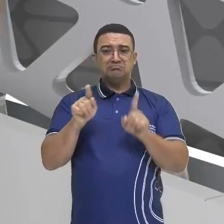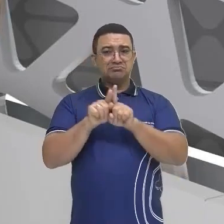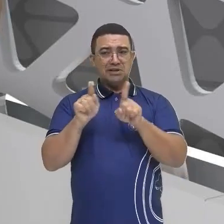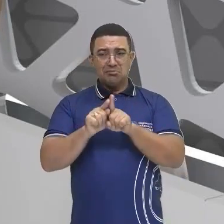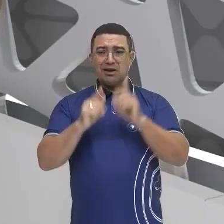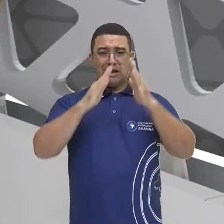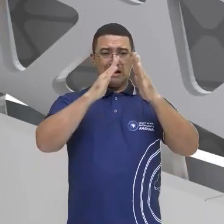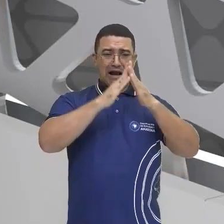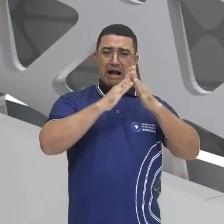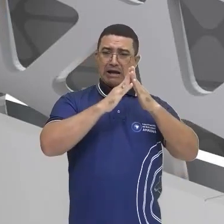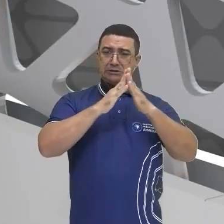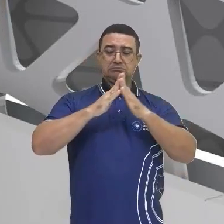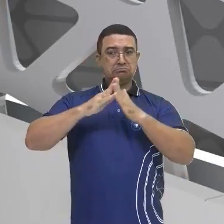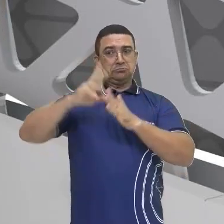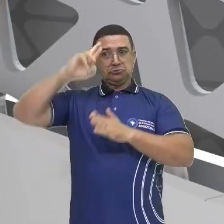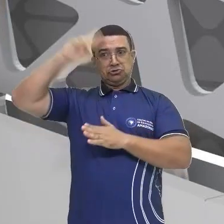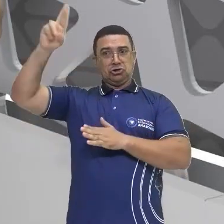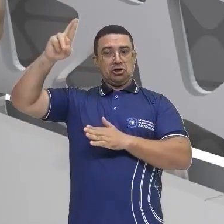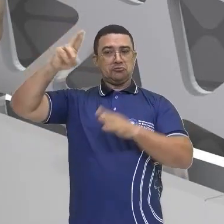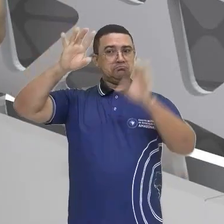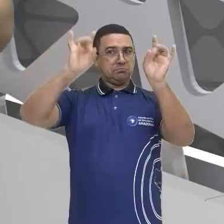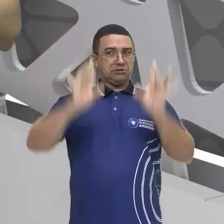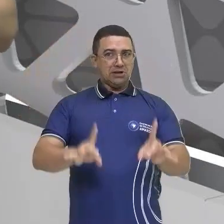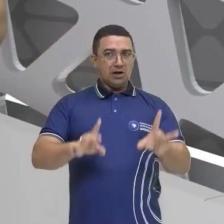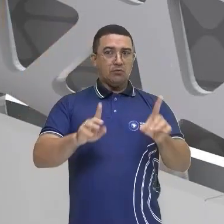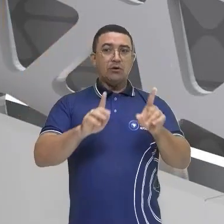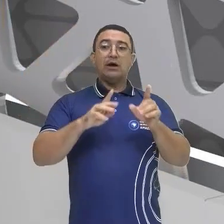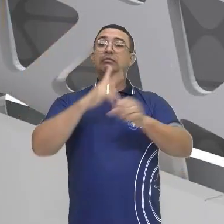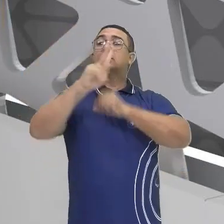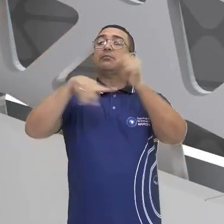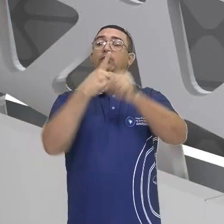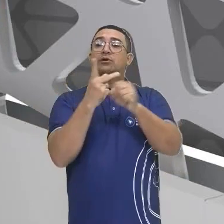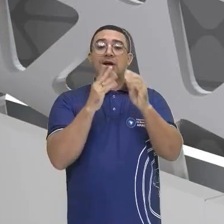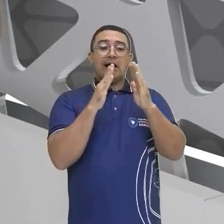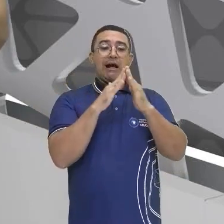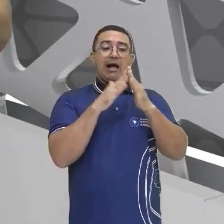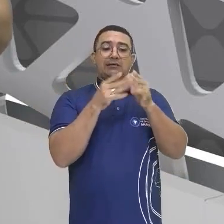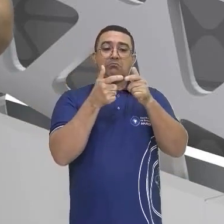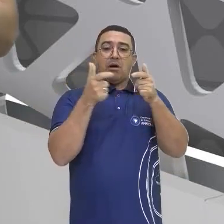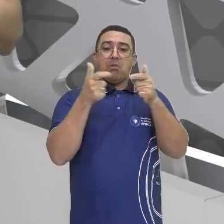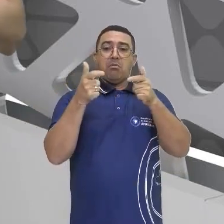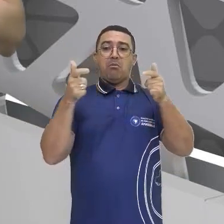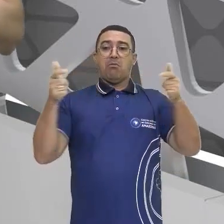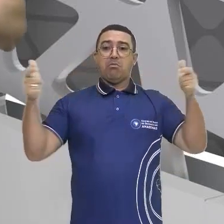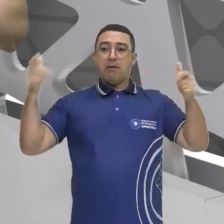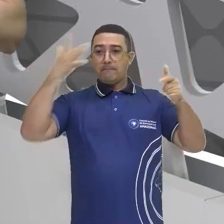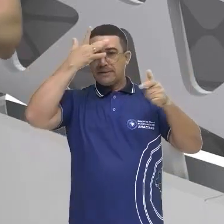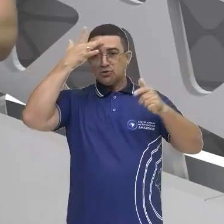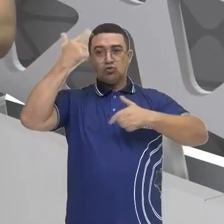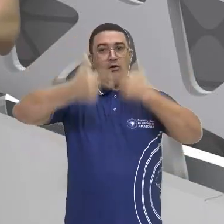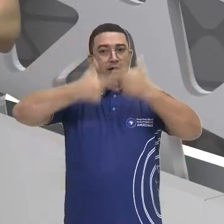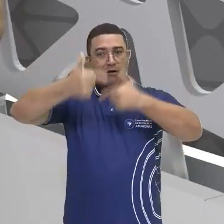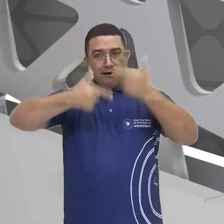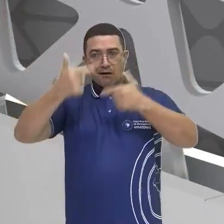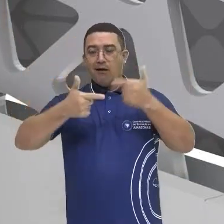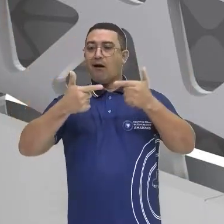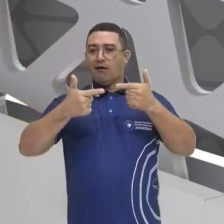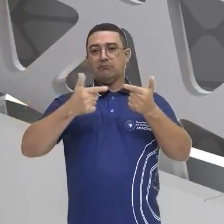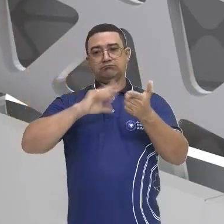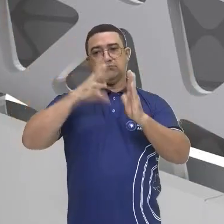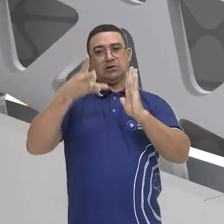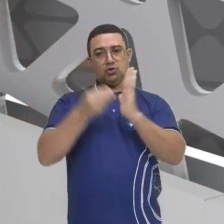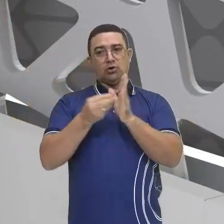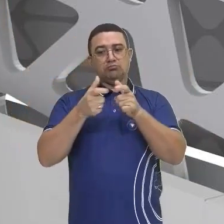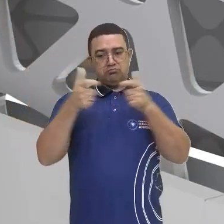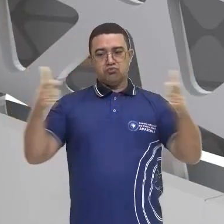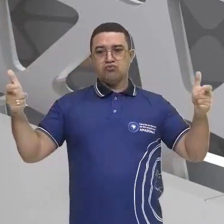casas, onde também foram surgindo os núcleos urbanos e também aí para o surgimento da urbanização da Amazônia.